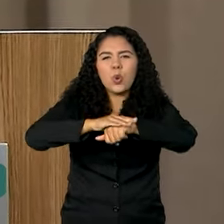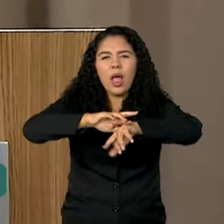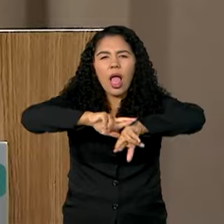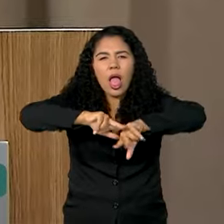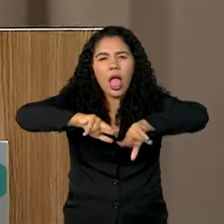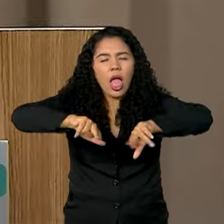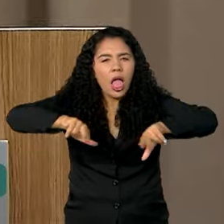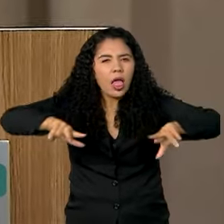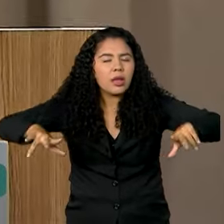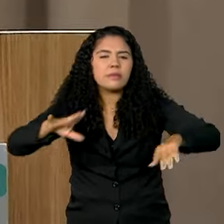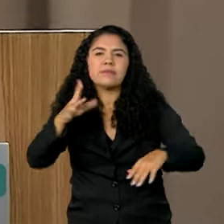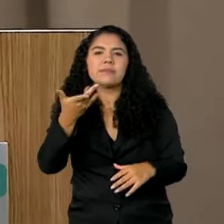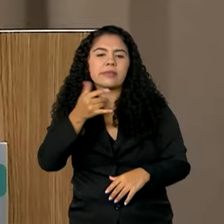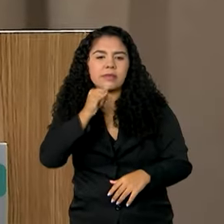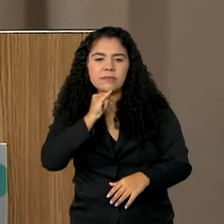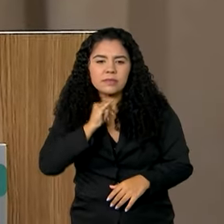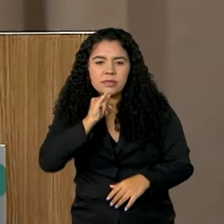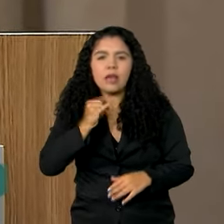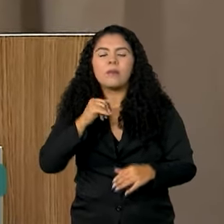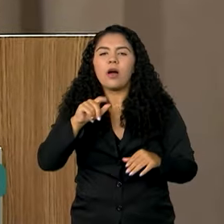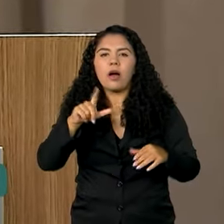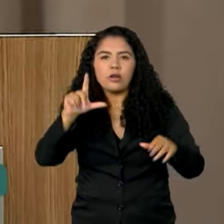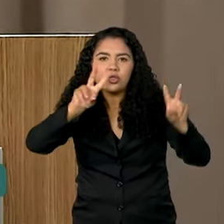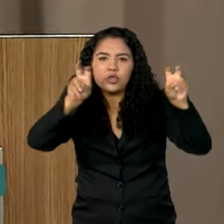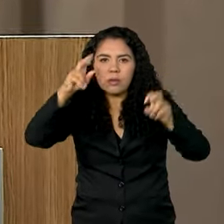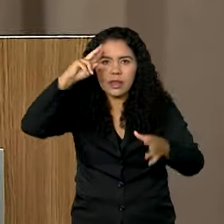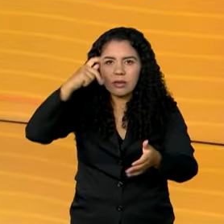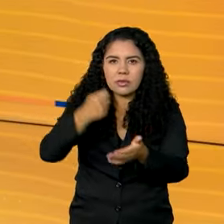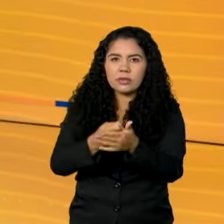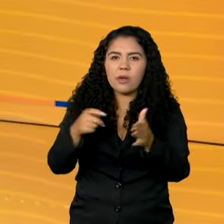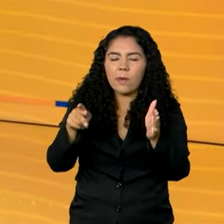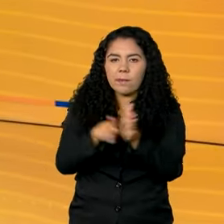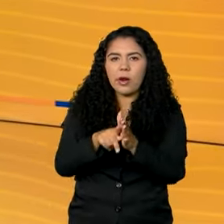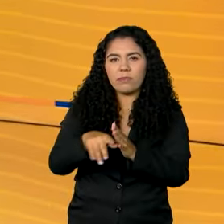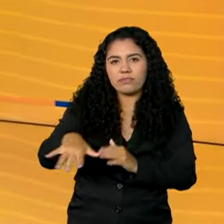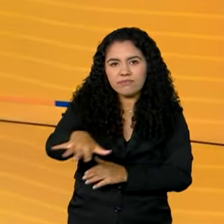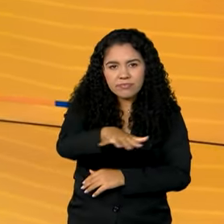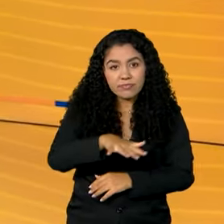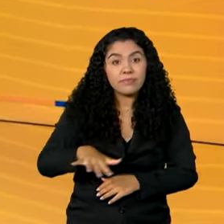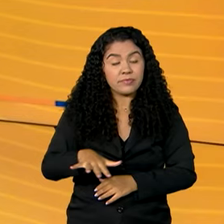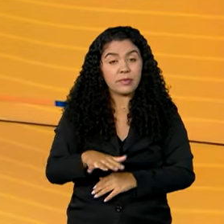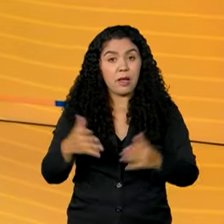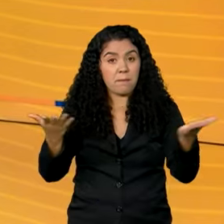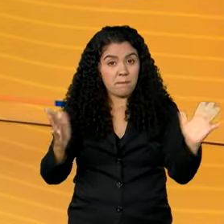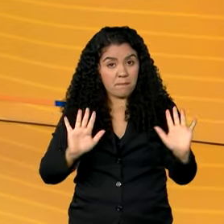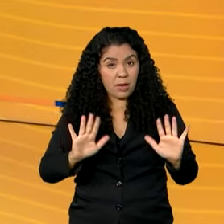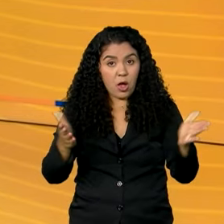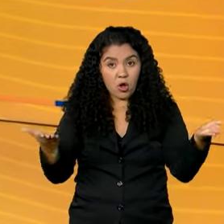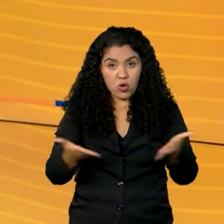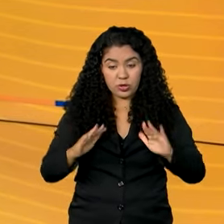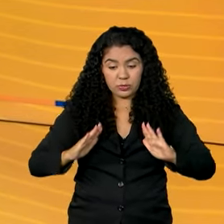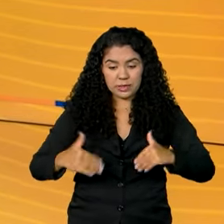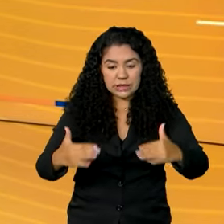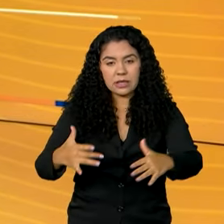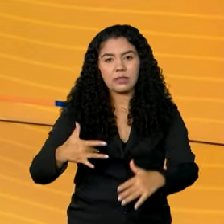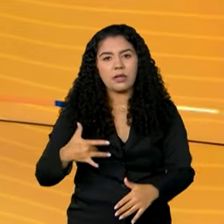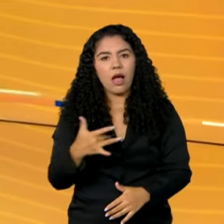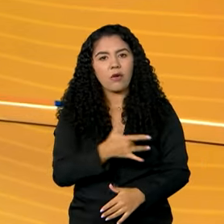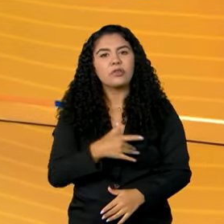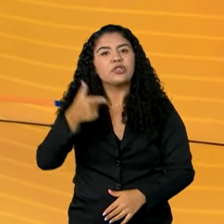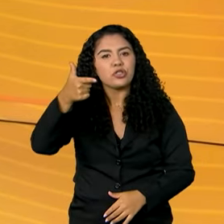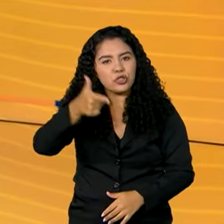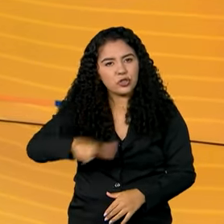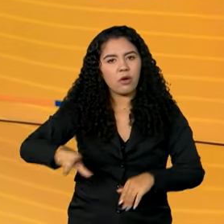expressão das determinações sociais. E hoje o Ministério da Saúde recebe novamente